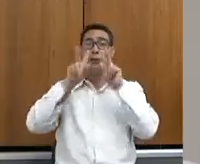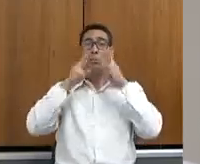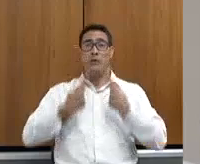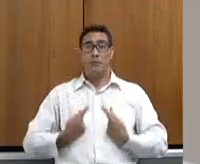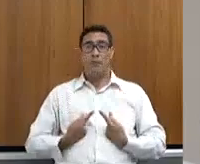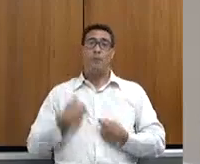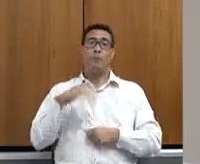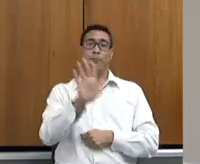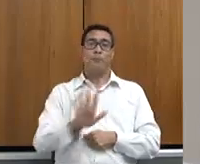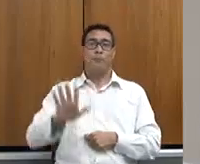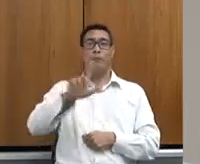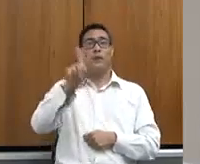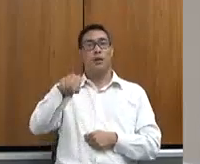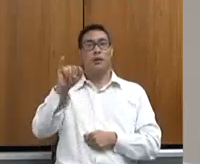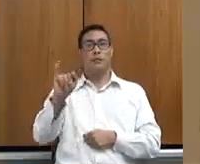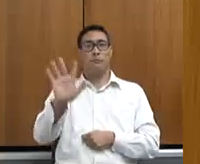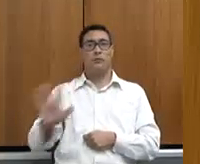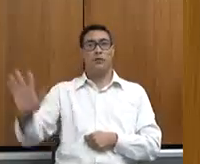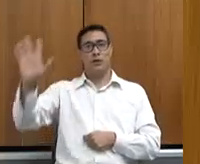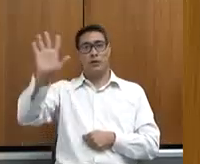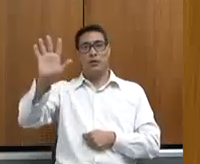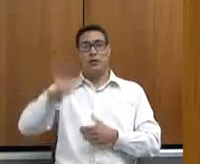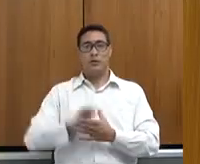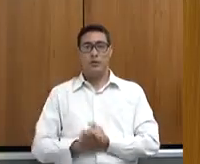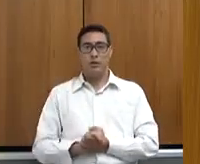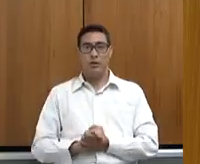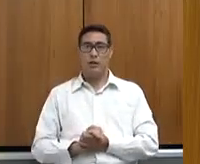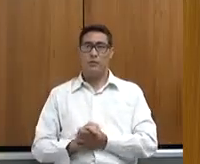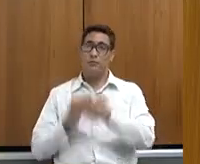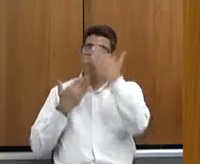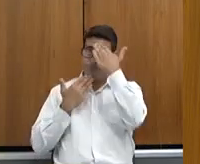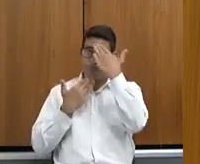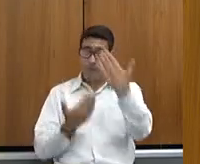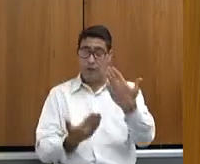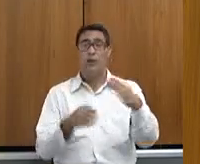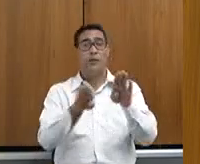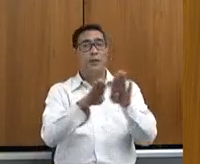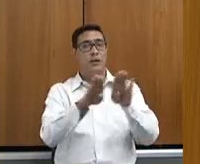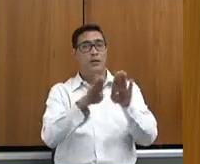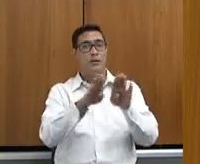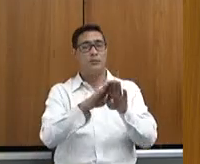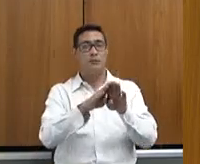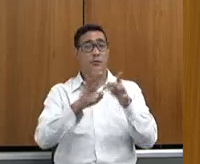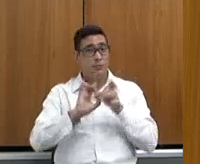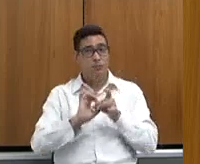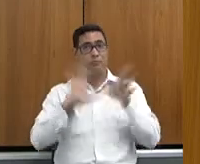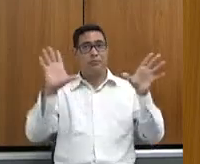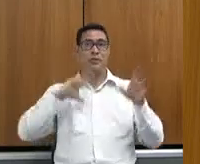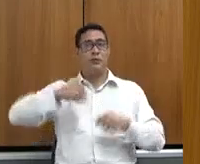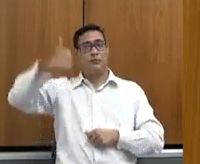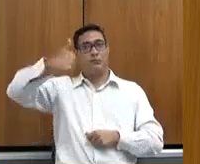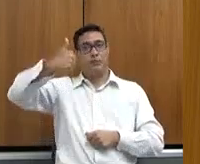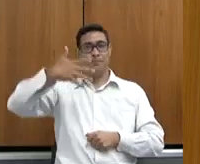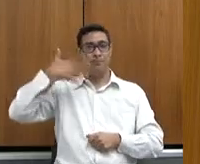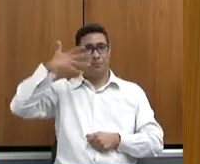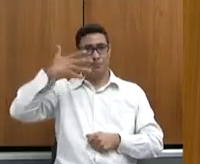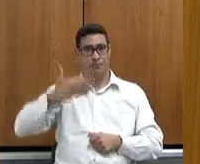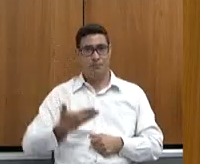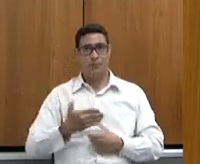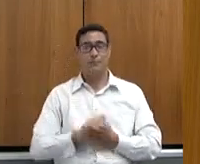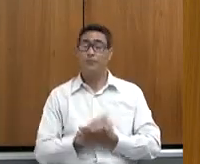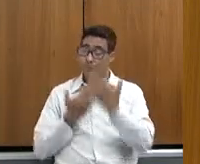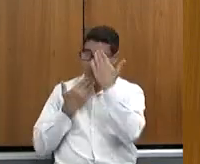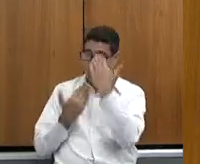internacional. Obrigada, presidente. Deputado Antônio Carlos Arantes, obrigada também pela gentileza. Muito obrigado, deputada Beatriz Serqueira.